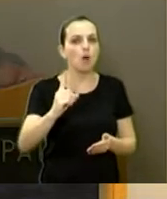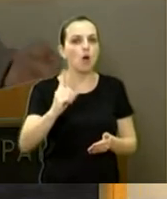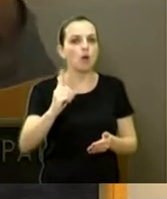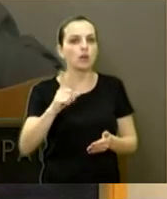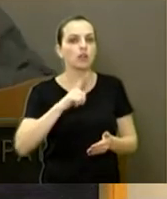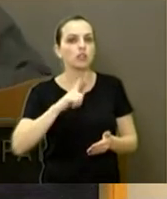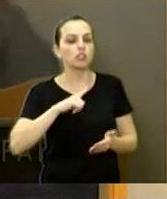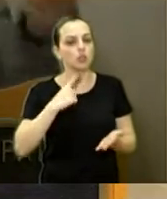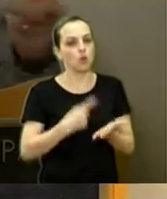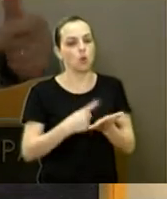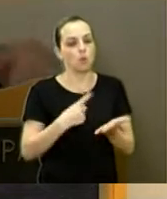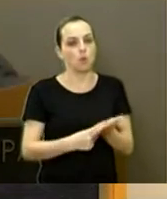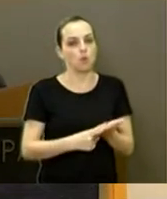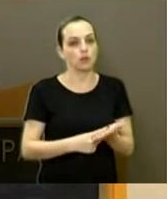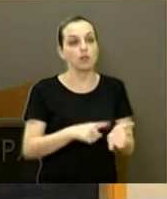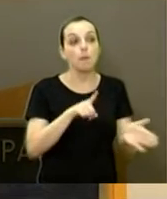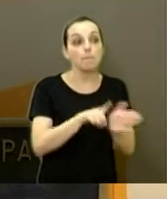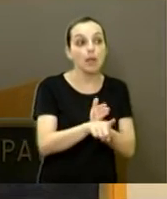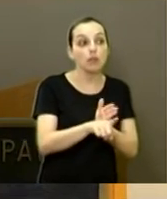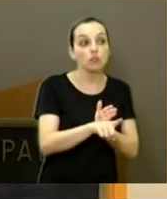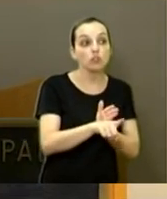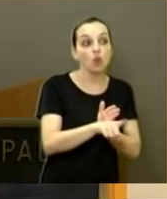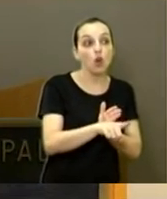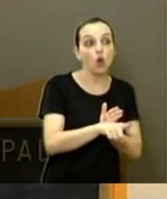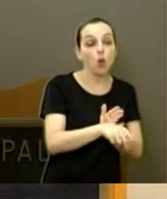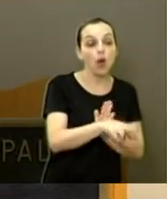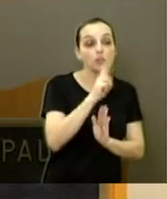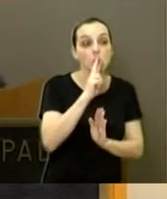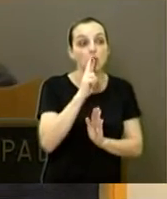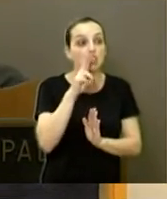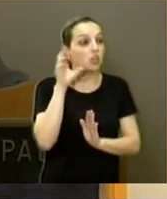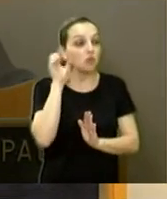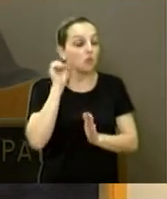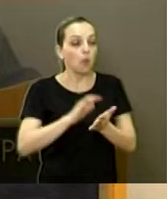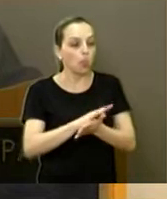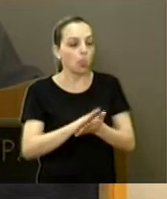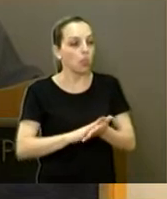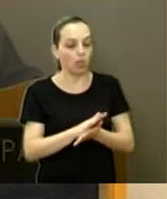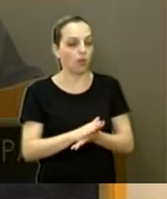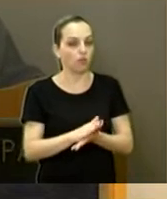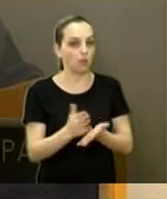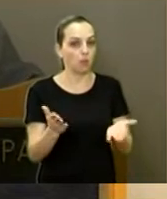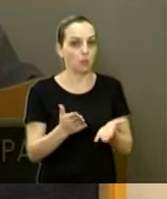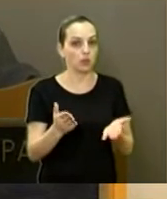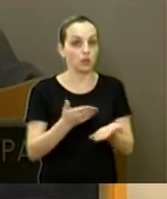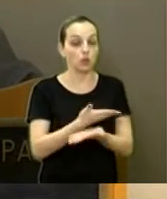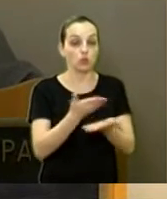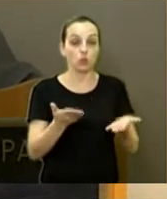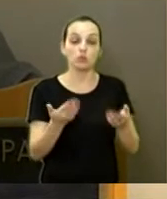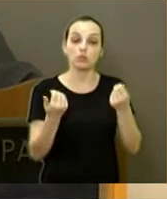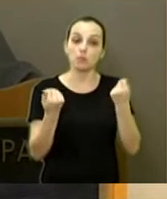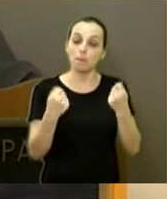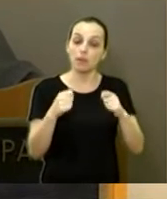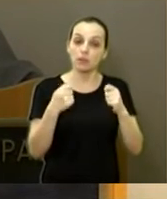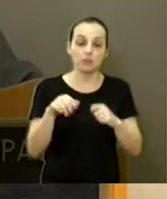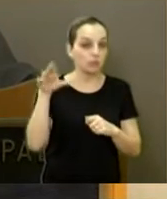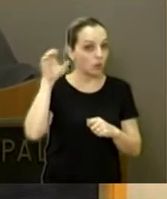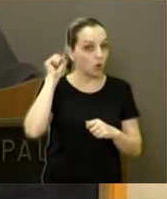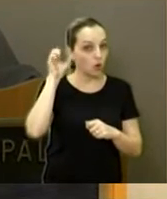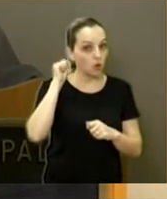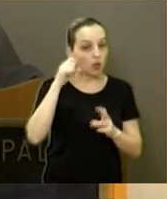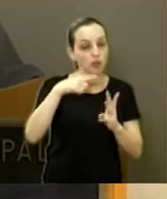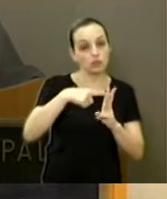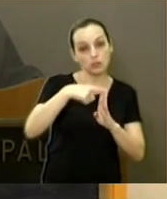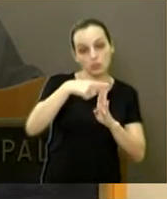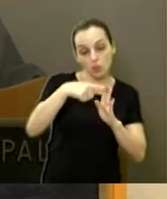ele perguntou e não ouviu a resposta. E essa resposta está gravada para você escutar. Tanto a Cana Sol, o